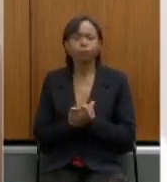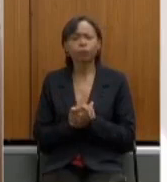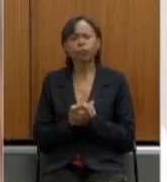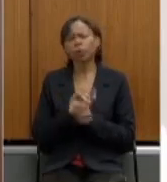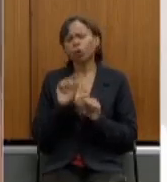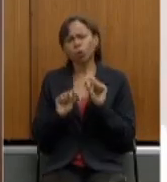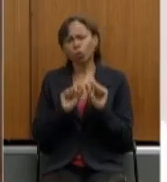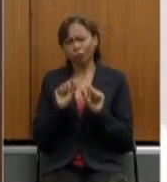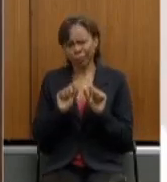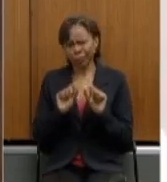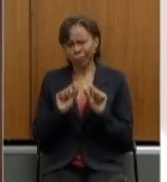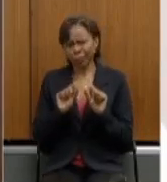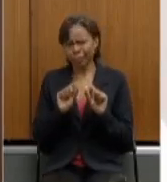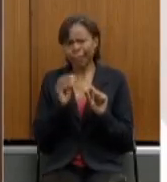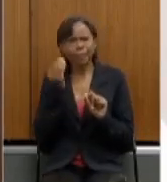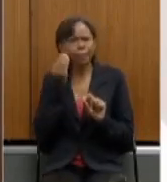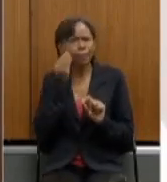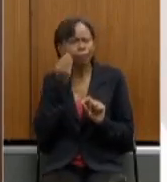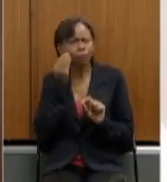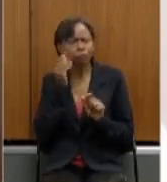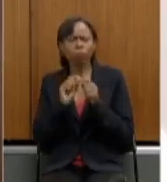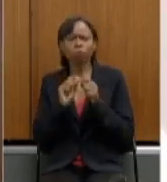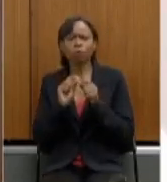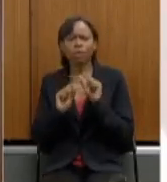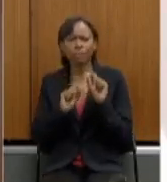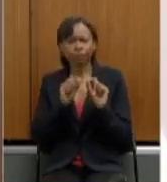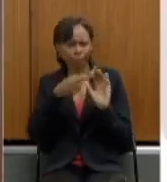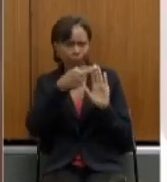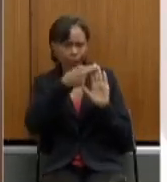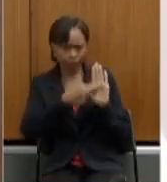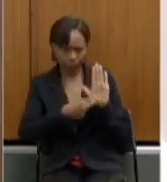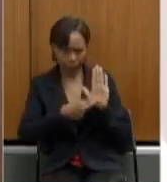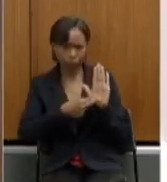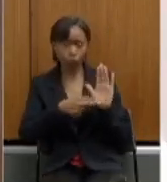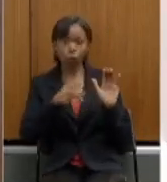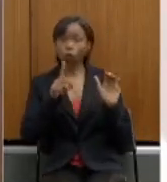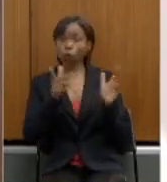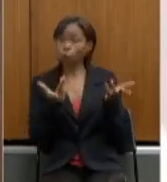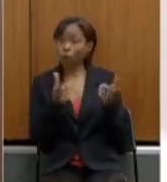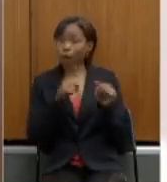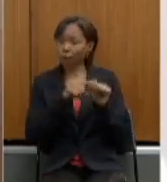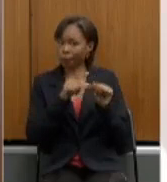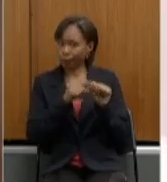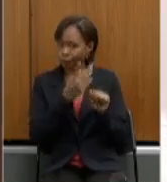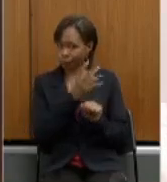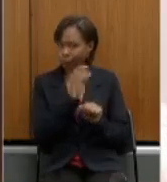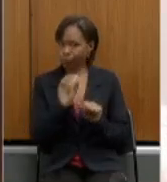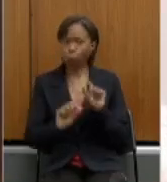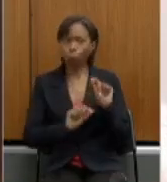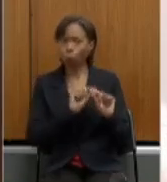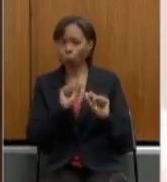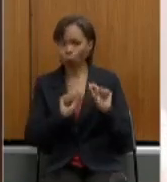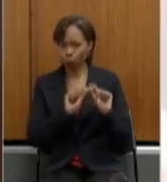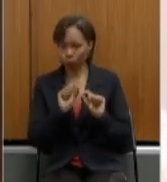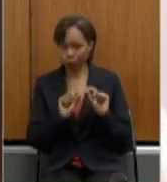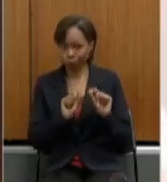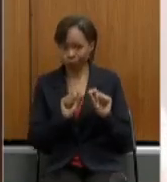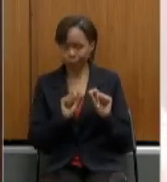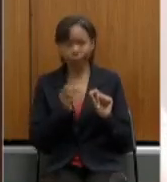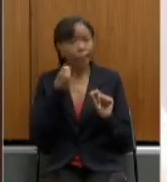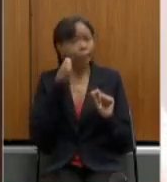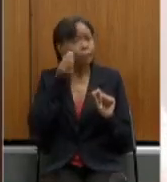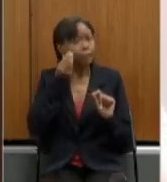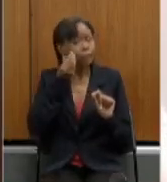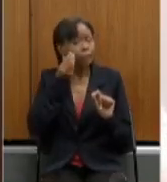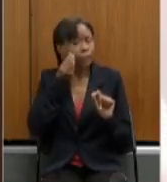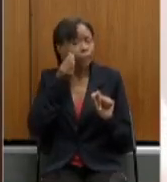tentou fazer aqui nessa, na redação do artigo 40 foi justamente tentar